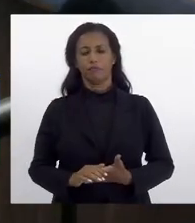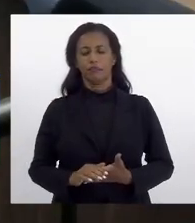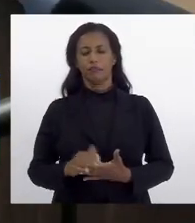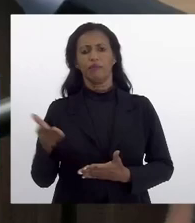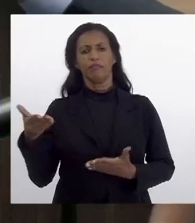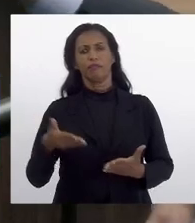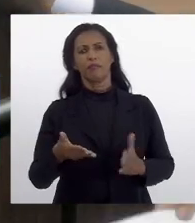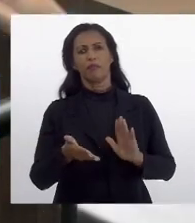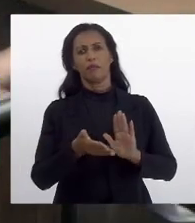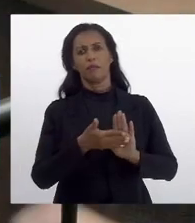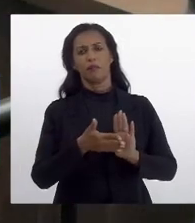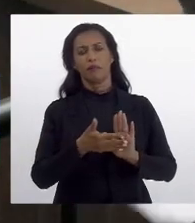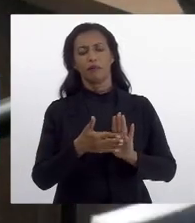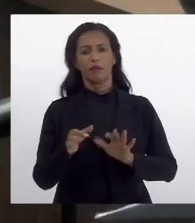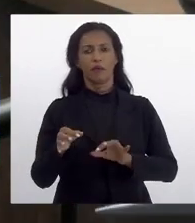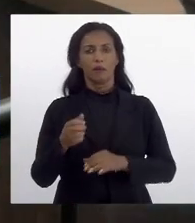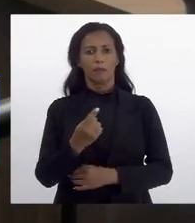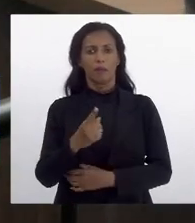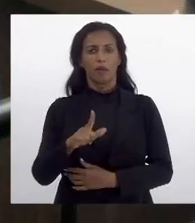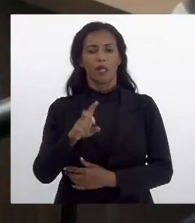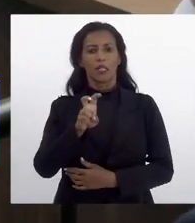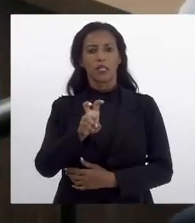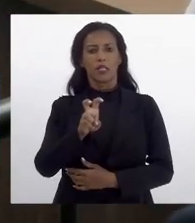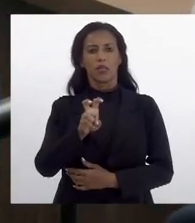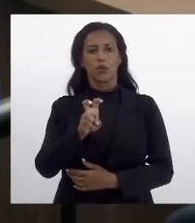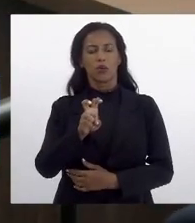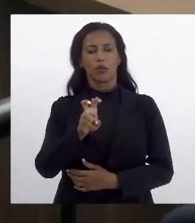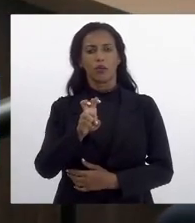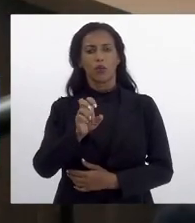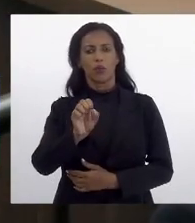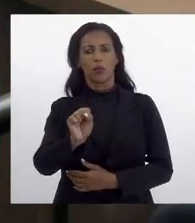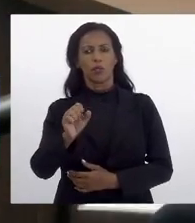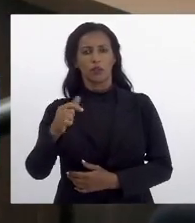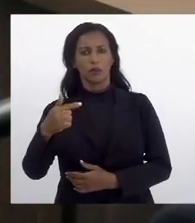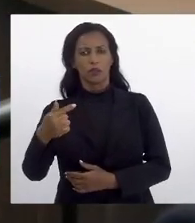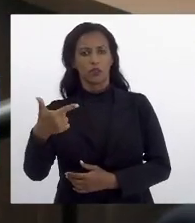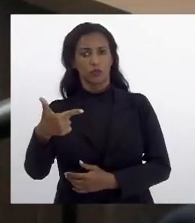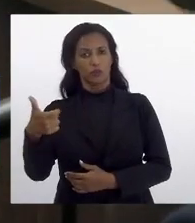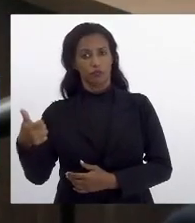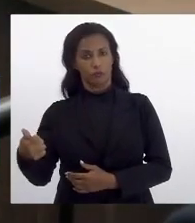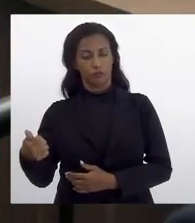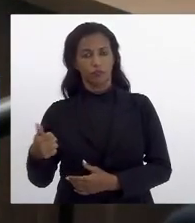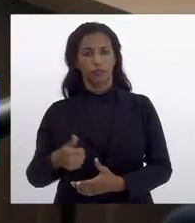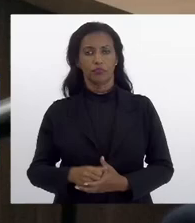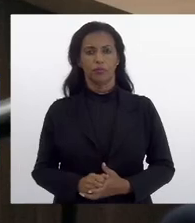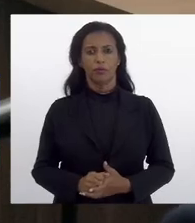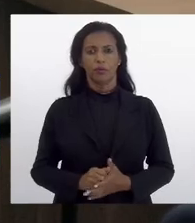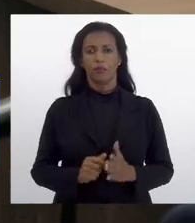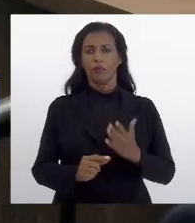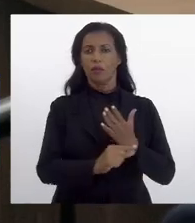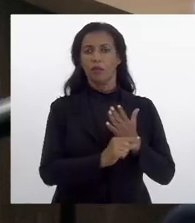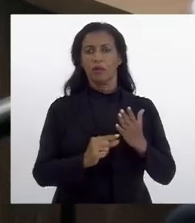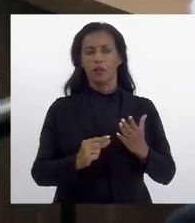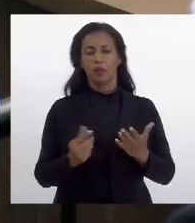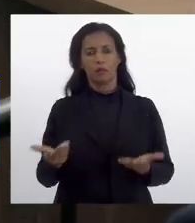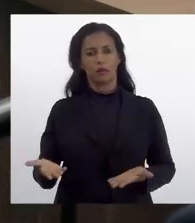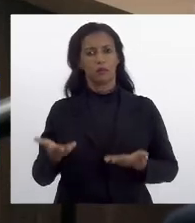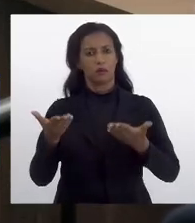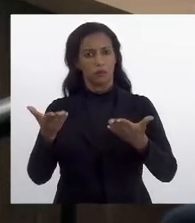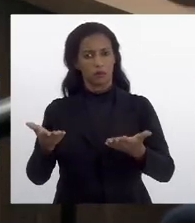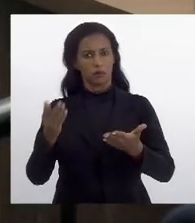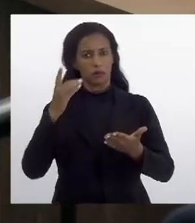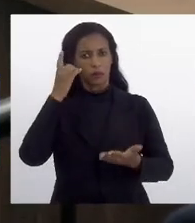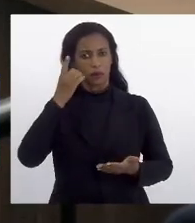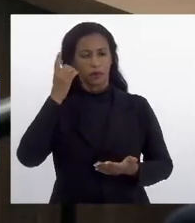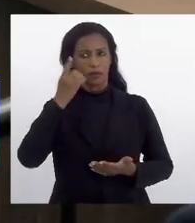pauta Projeto de Lei nº.087, de 2021, de autoria do nobre deputado